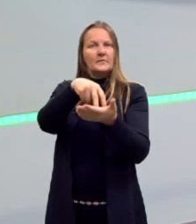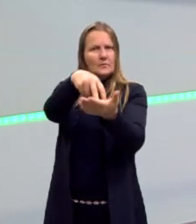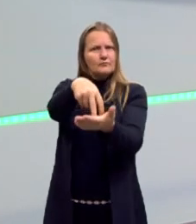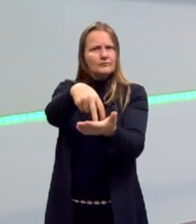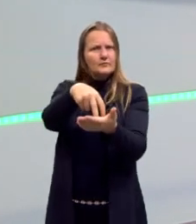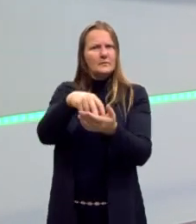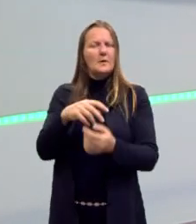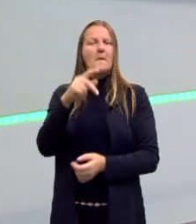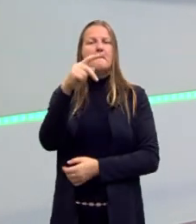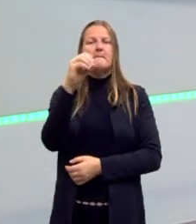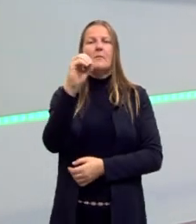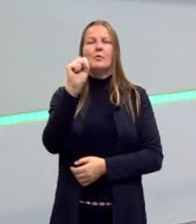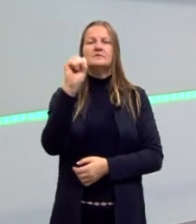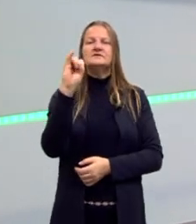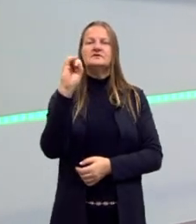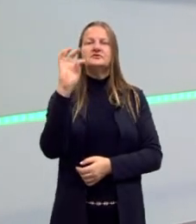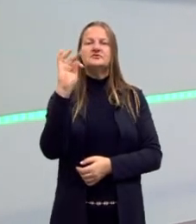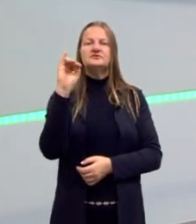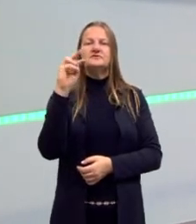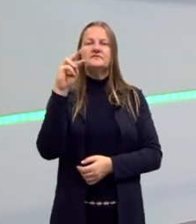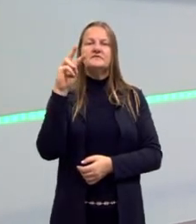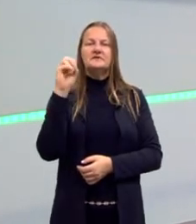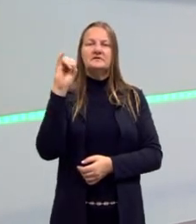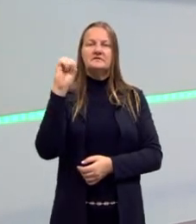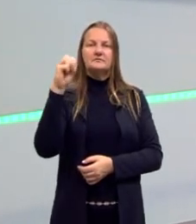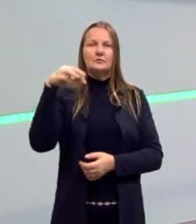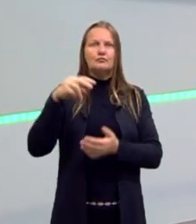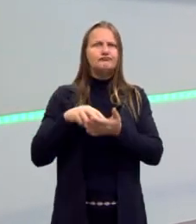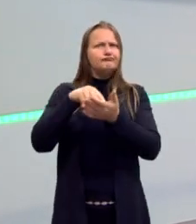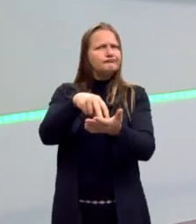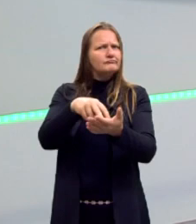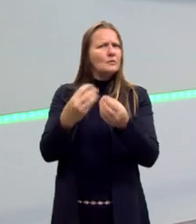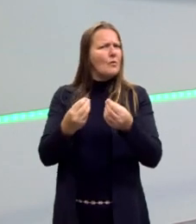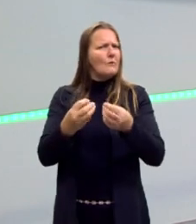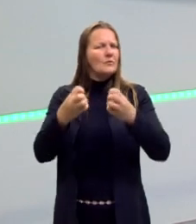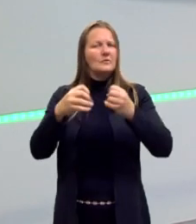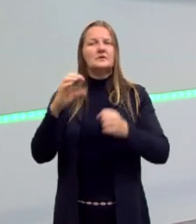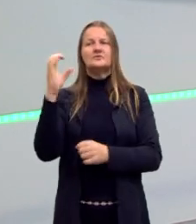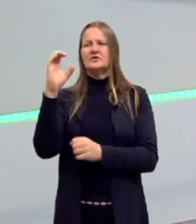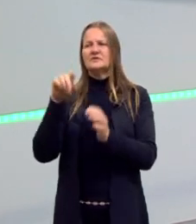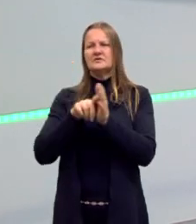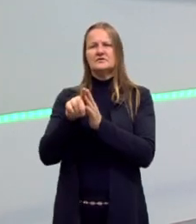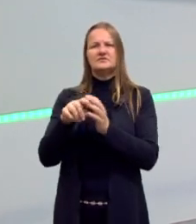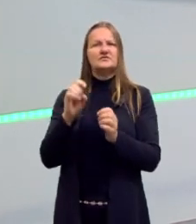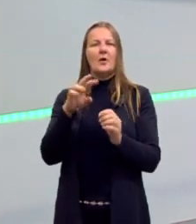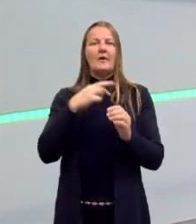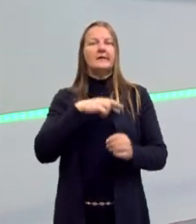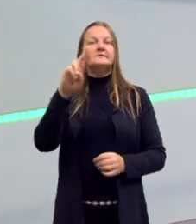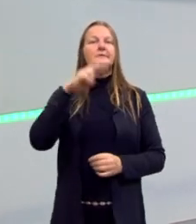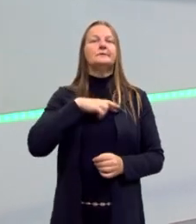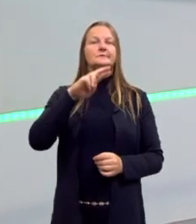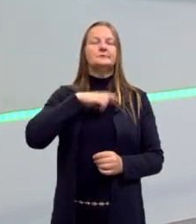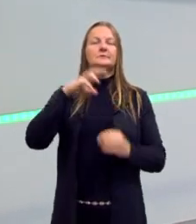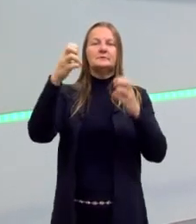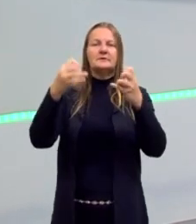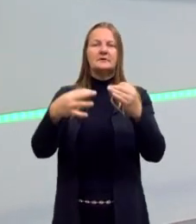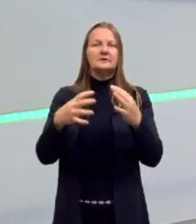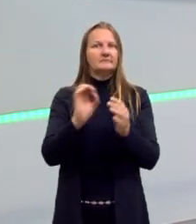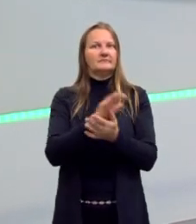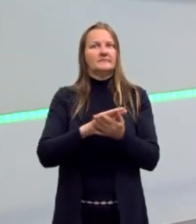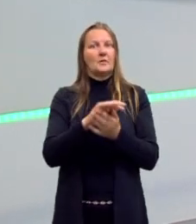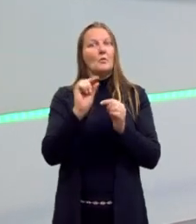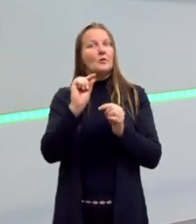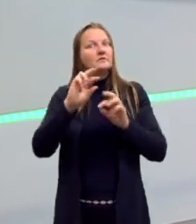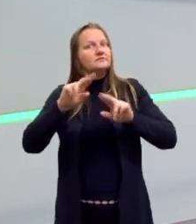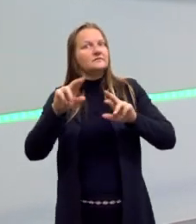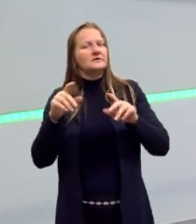cético, ou seja, ele descrê. Apenas a ciência explica, não mais a religião. Então nós temos pessoas que estão